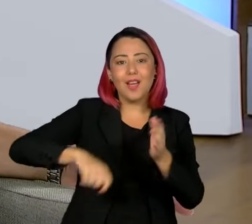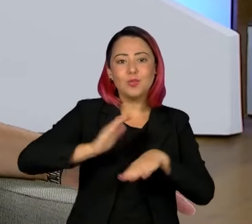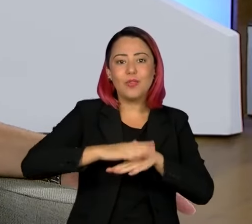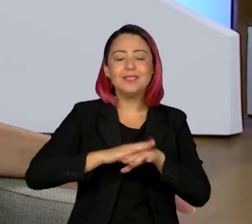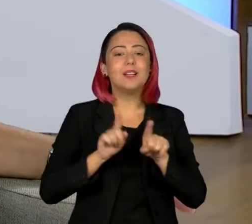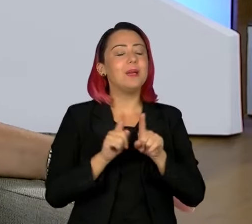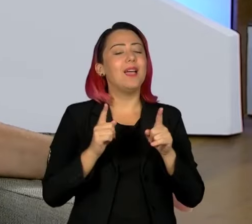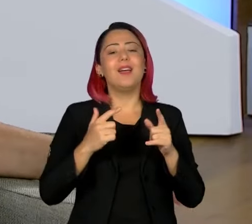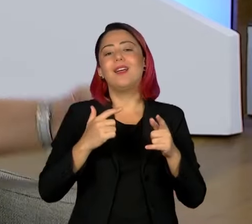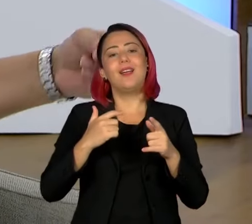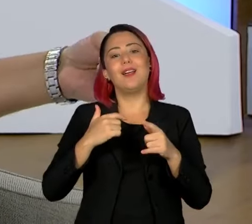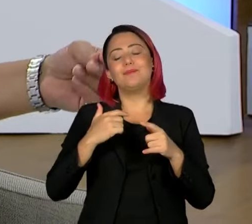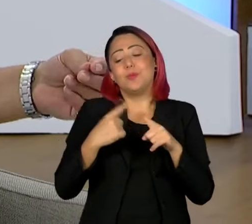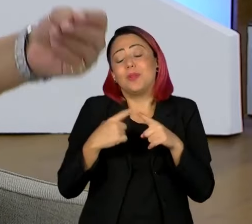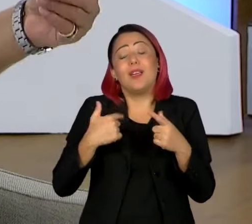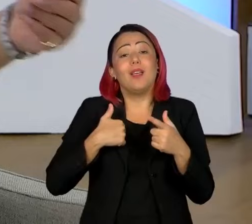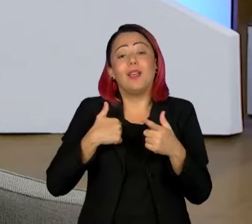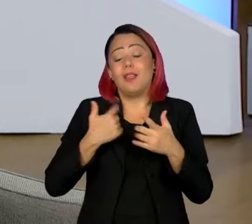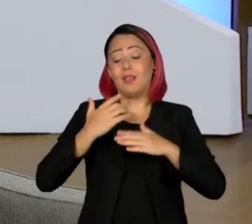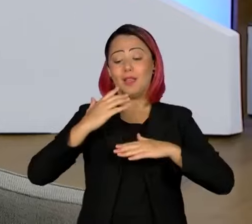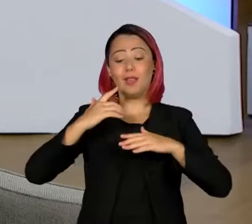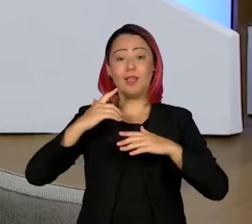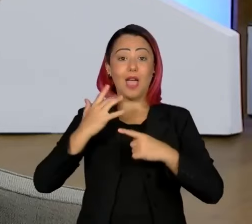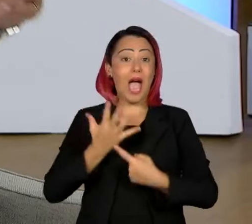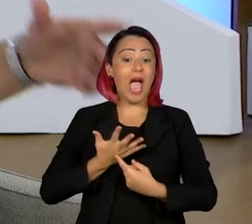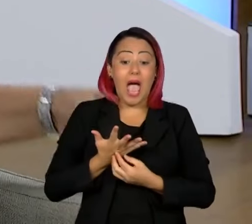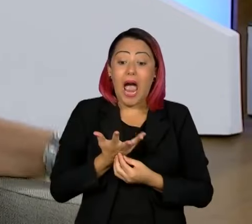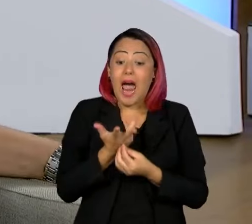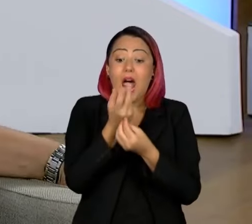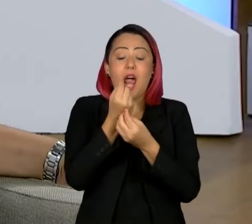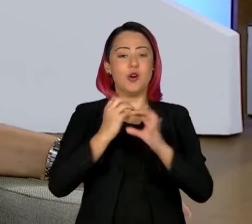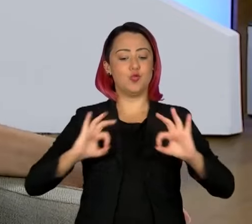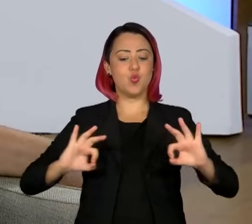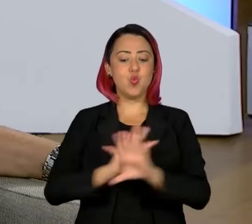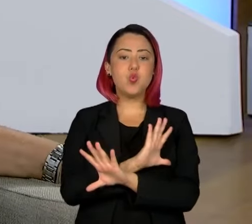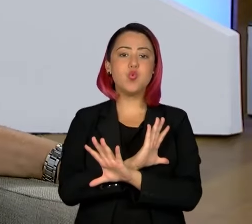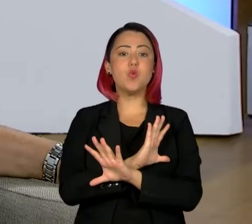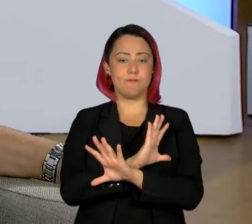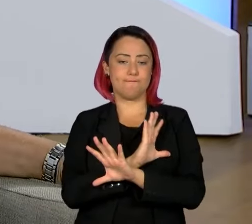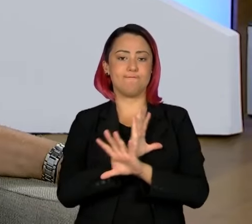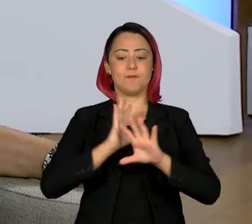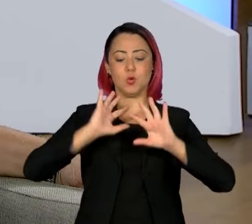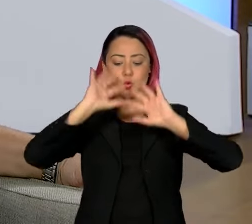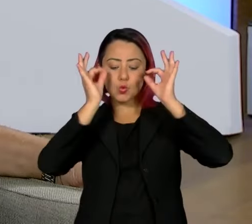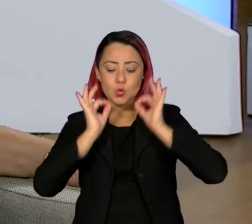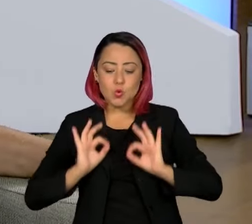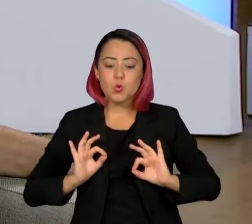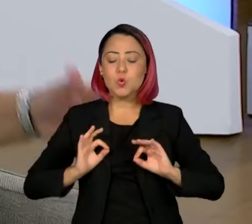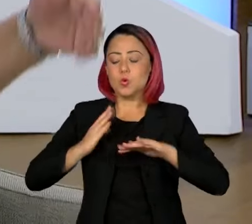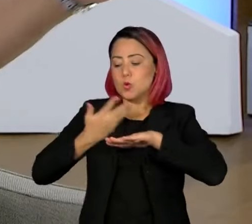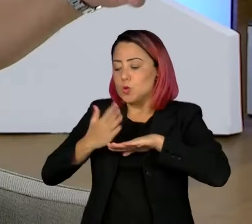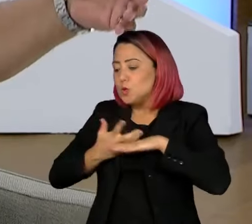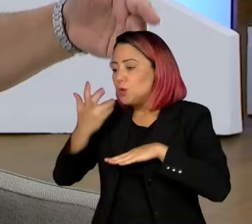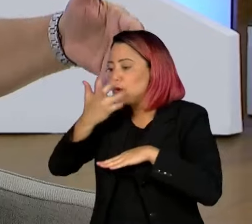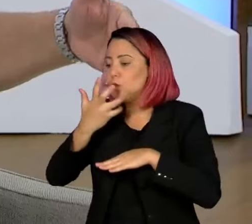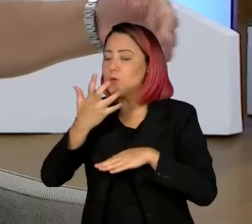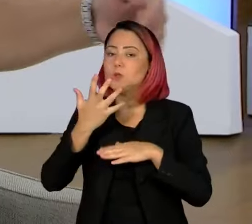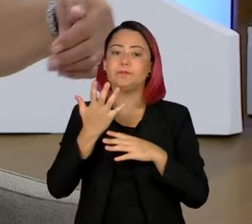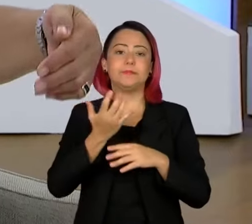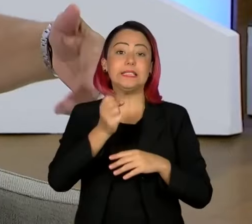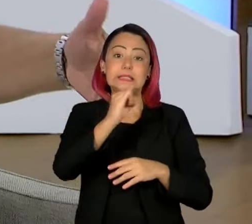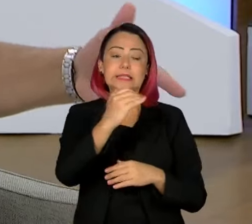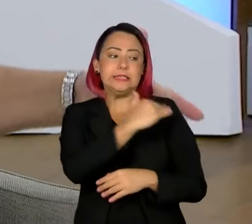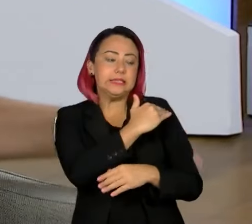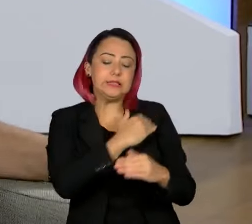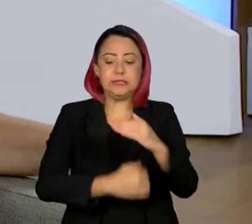Eu estou apresentando ali um trabalho de arte, na minha visão, que tem que ser apresentado na íntegra. E não pode todo mundo me ver, me cutucar,